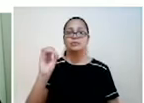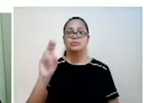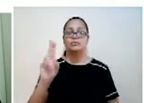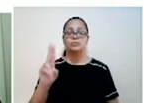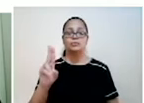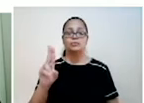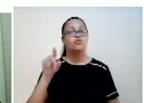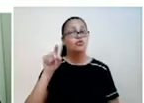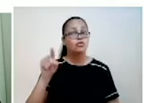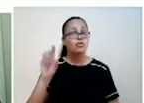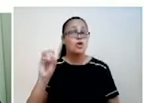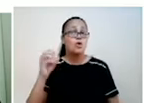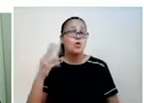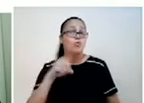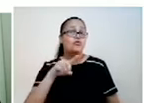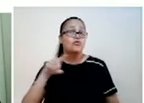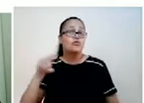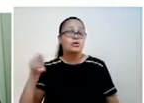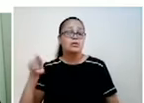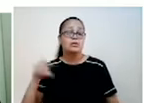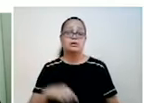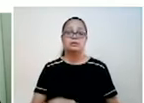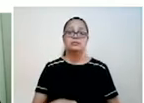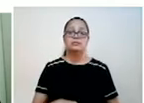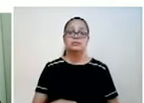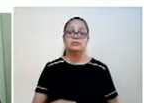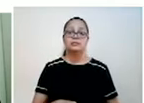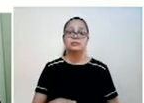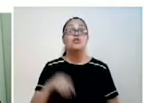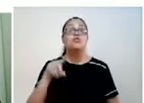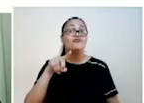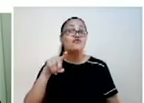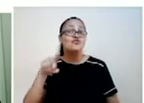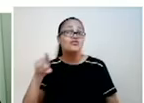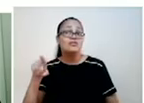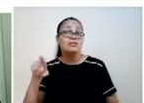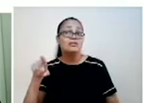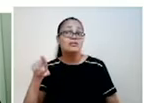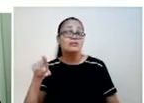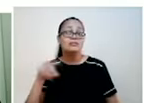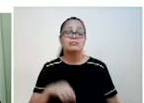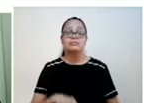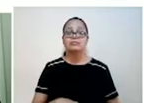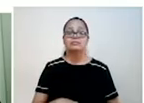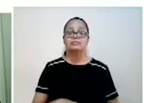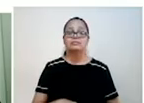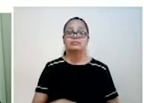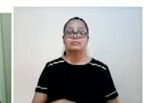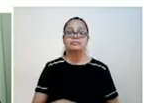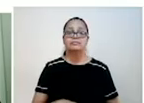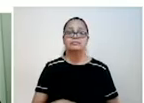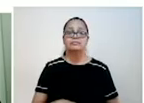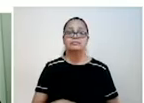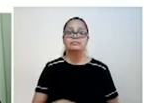mesmos ou vocês mesmas. Your selves. Também, também temos o they. They, que é eles